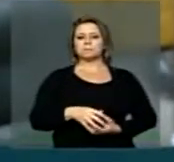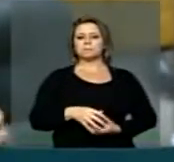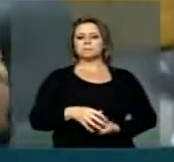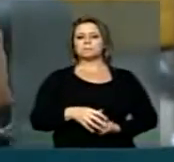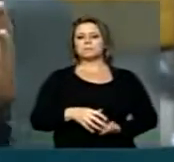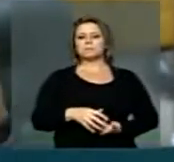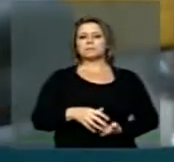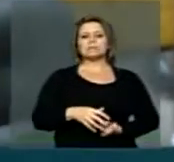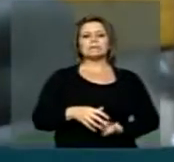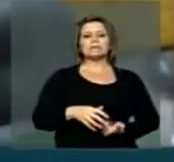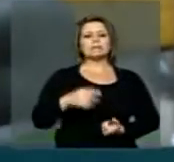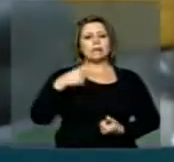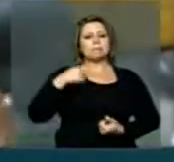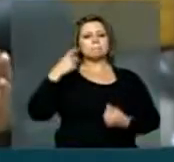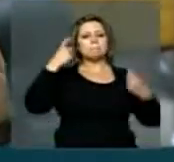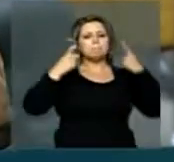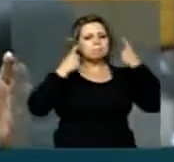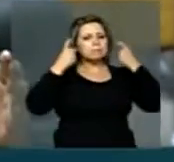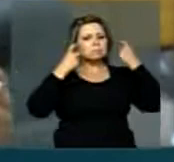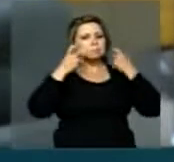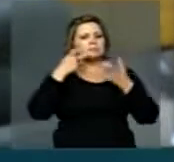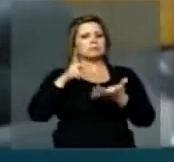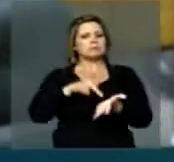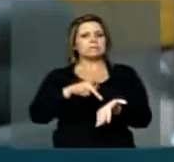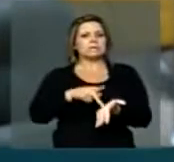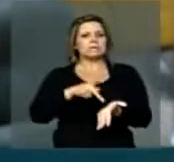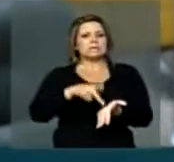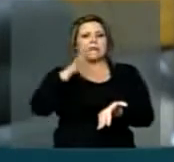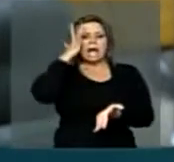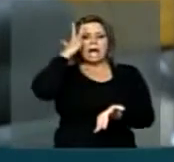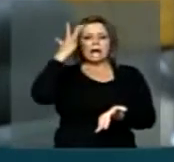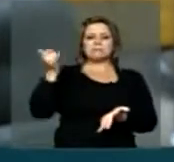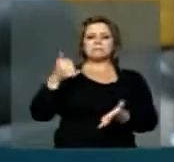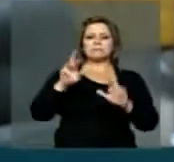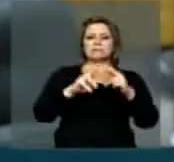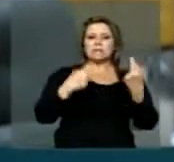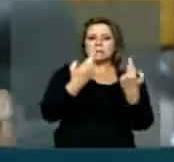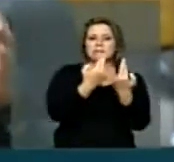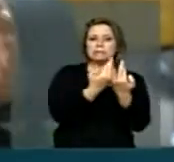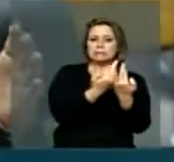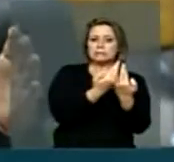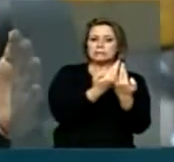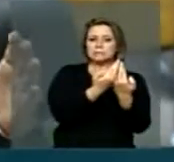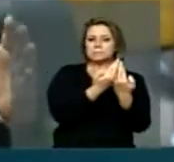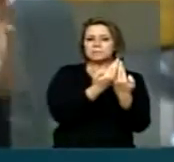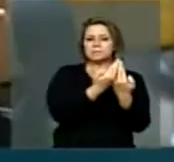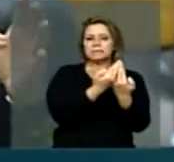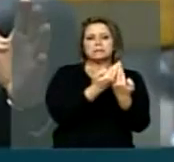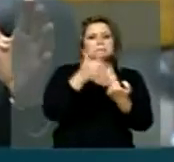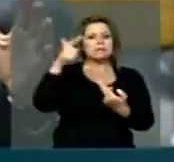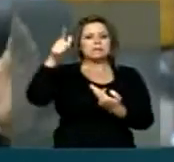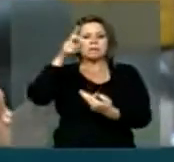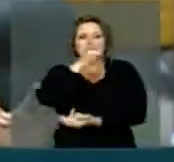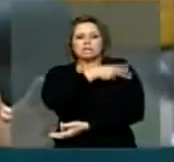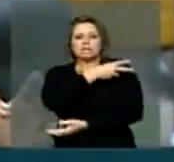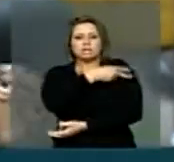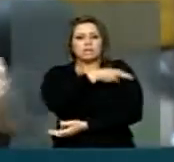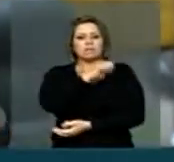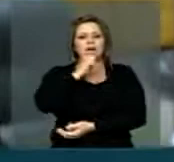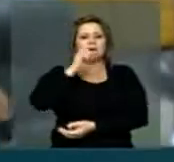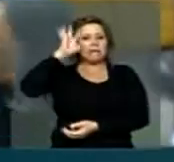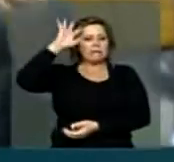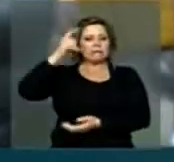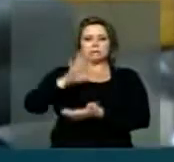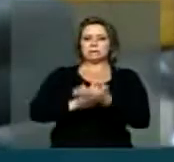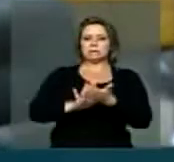Estamos profundamente preocupados porque amanhã haverá uma assembleia desses trabalhadores sem que os patrões tenham chegado a um acordo.